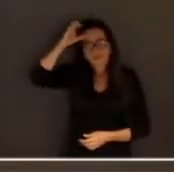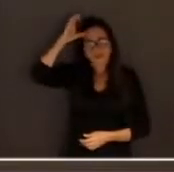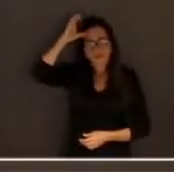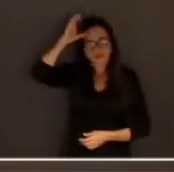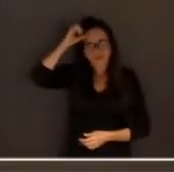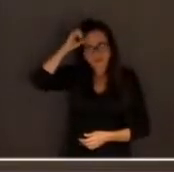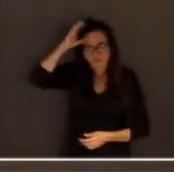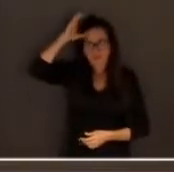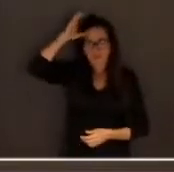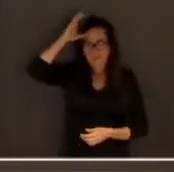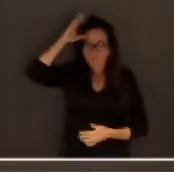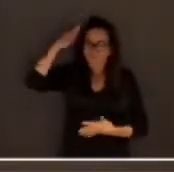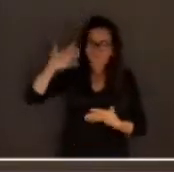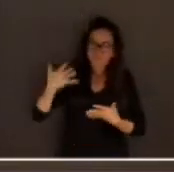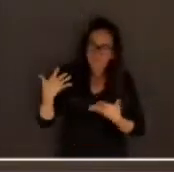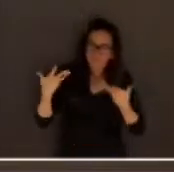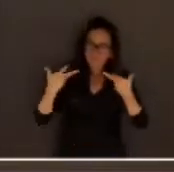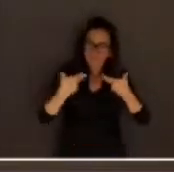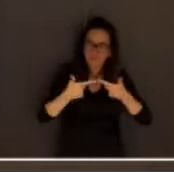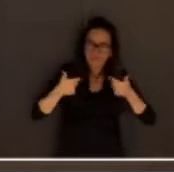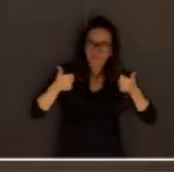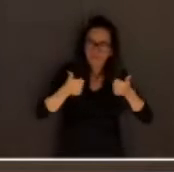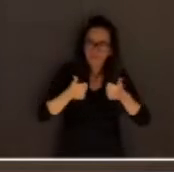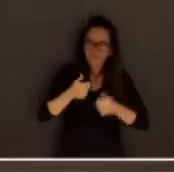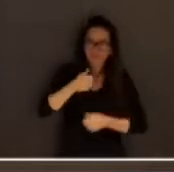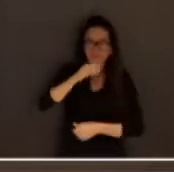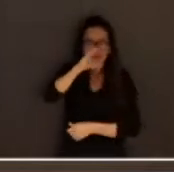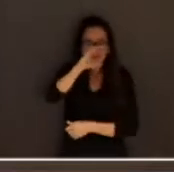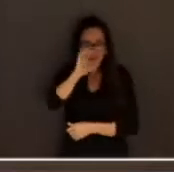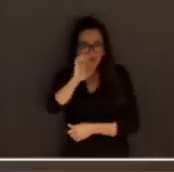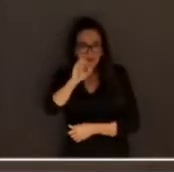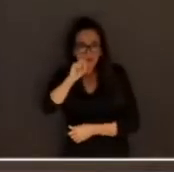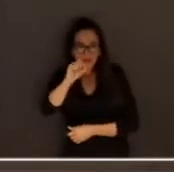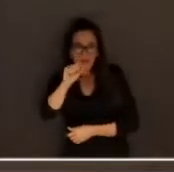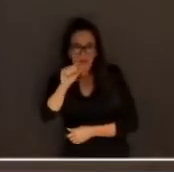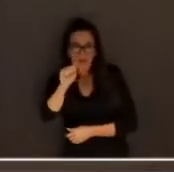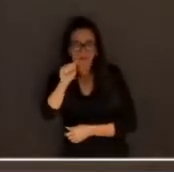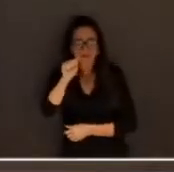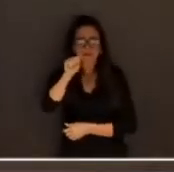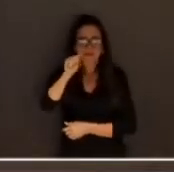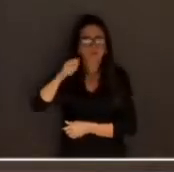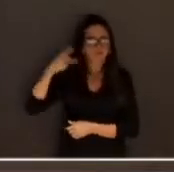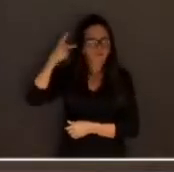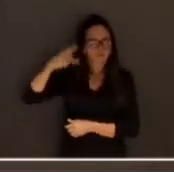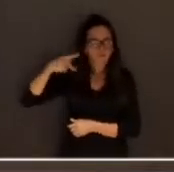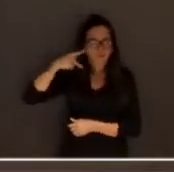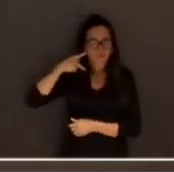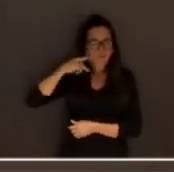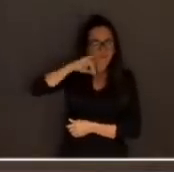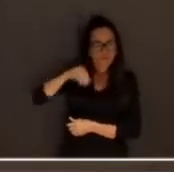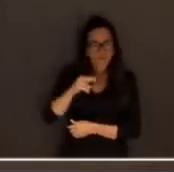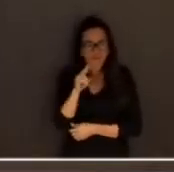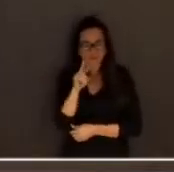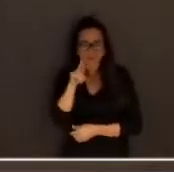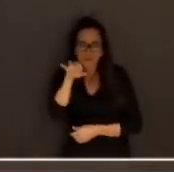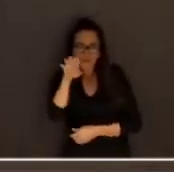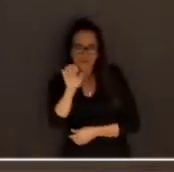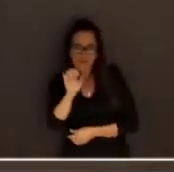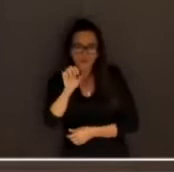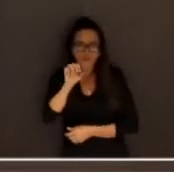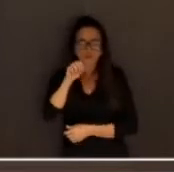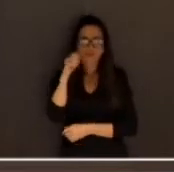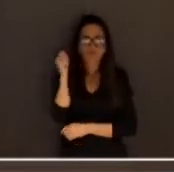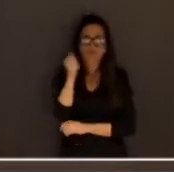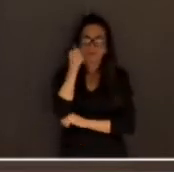justiça, um excelente tribuno, doutor César Danilo Ribeiro Novaes, promotor de justiça do júri em Mato Grosso, professor da